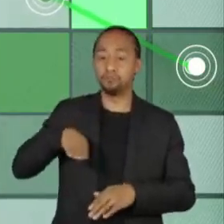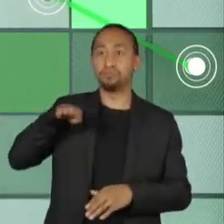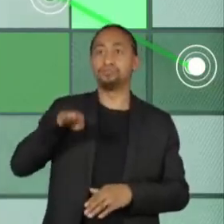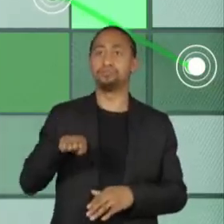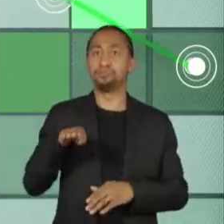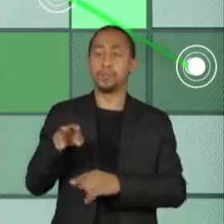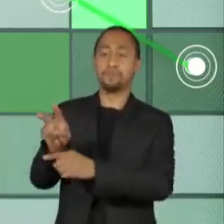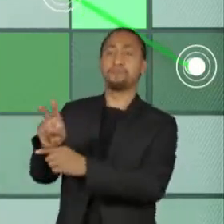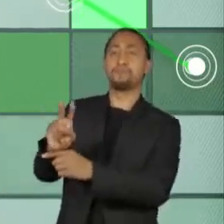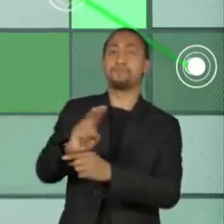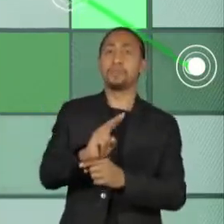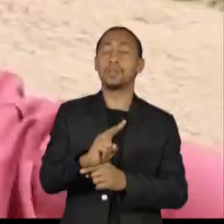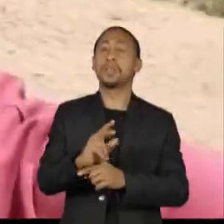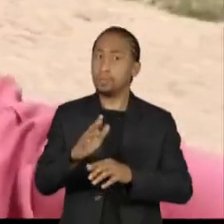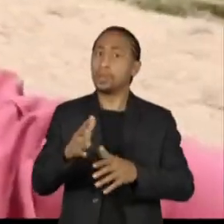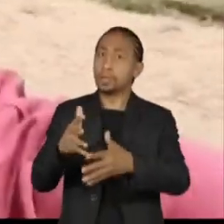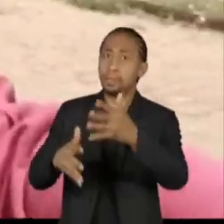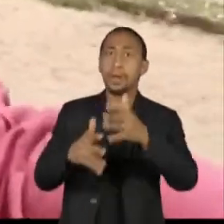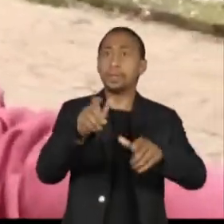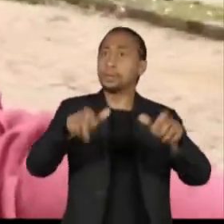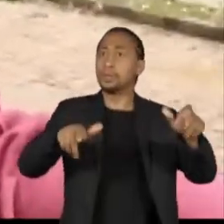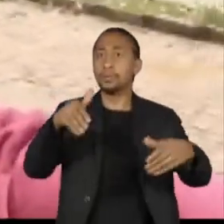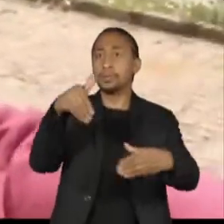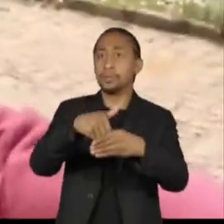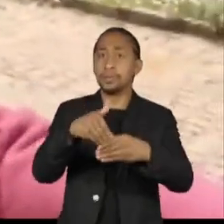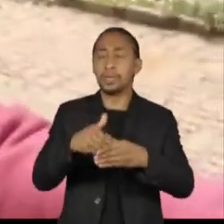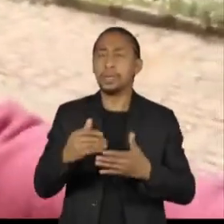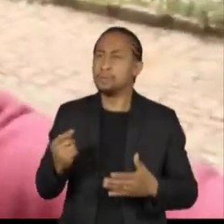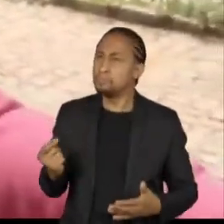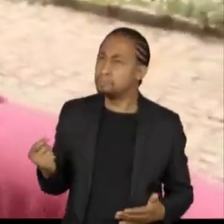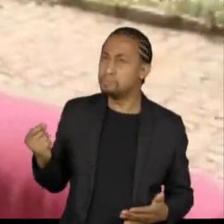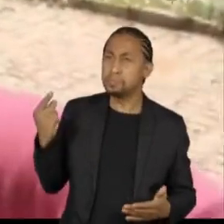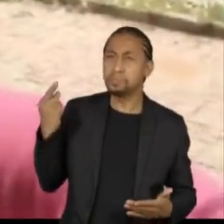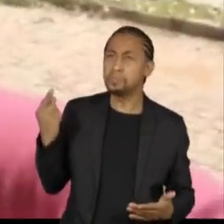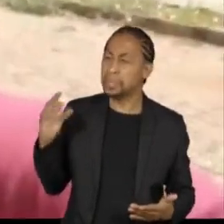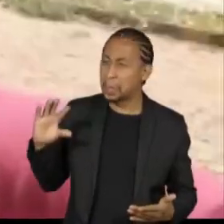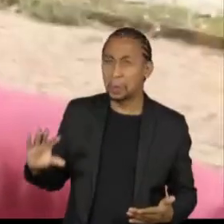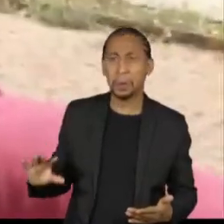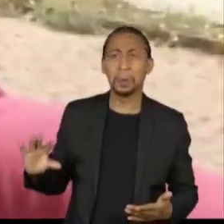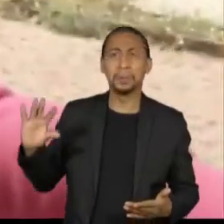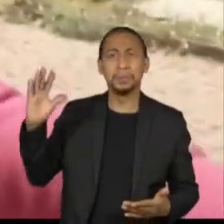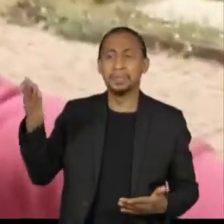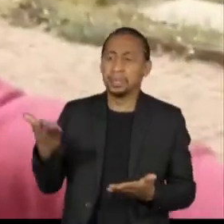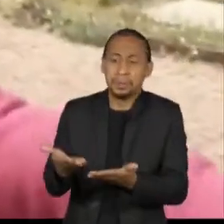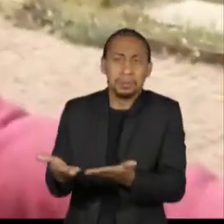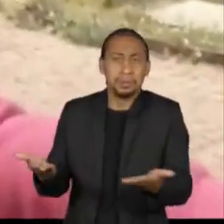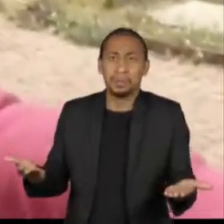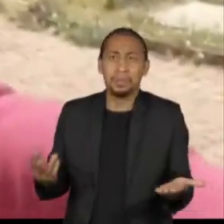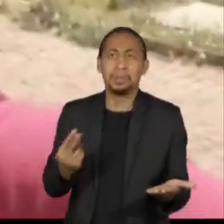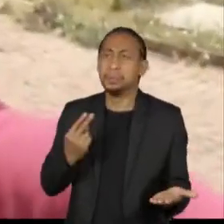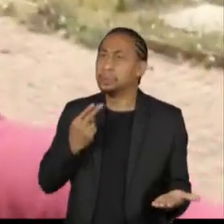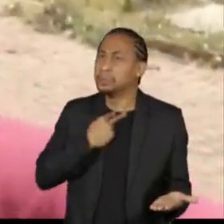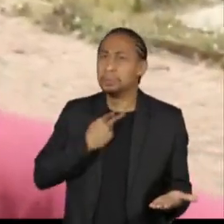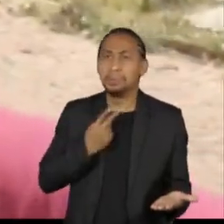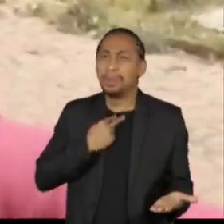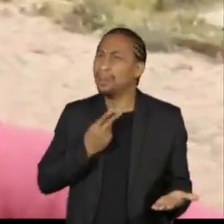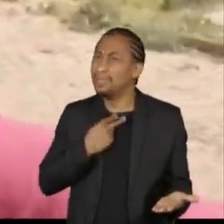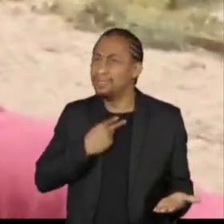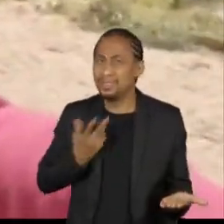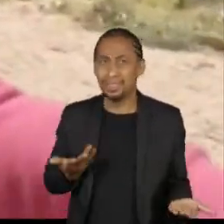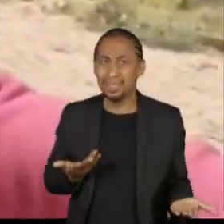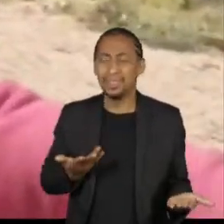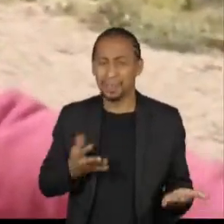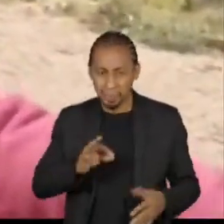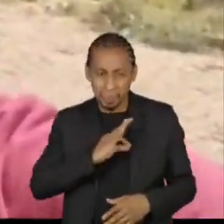que passavam pela fiscalização. Isso é um absurdo o que está acontecendo. Isso não pode acontecer, mesmo dentro das determinações